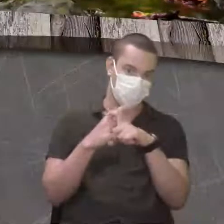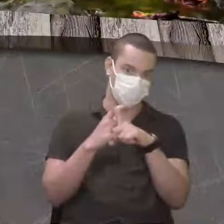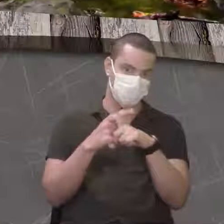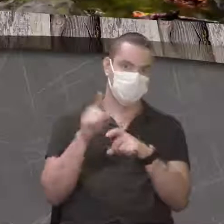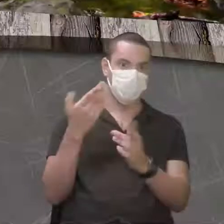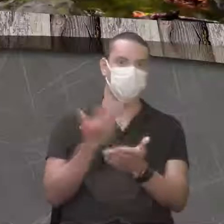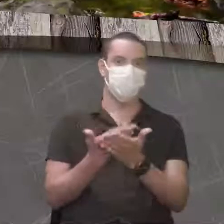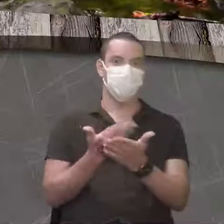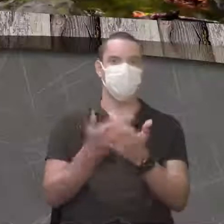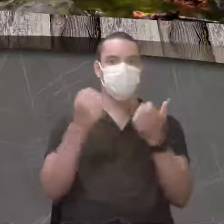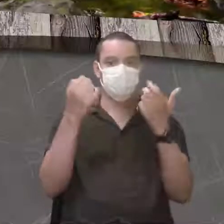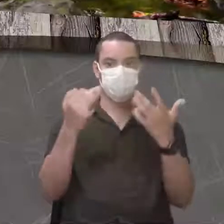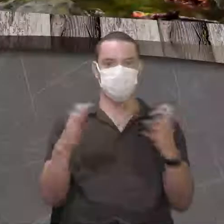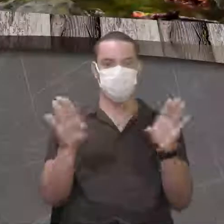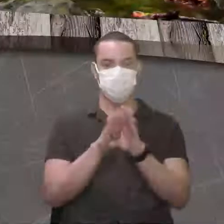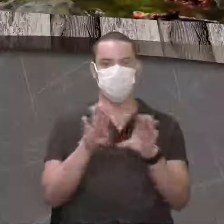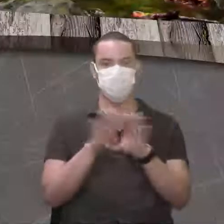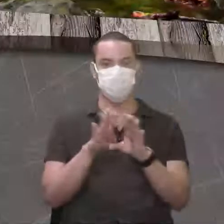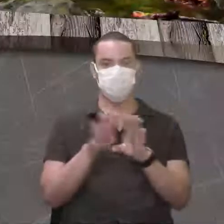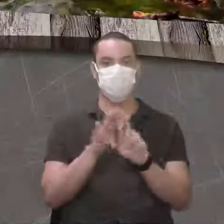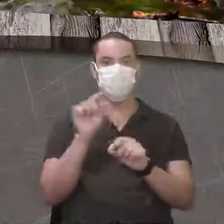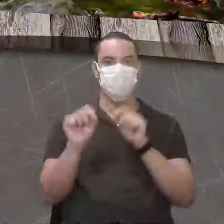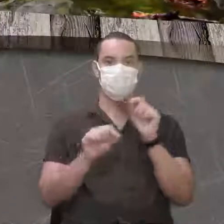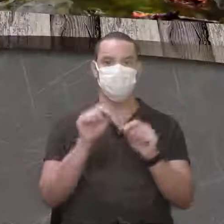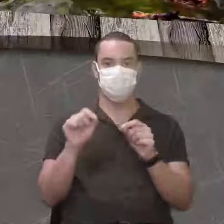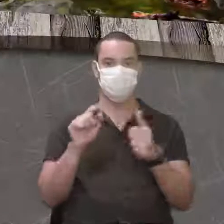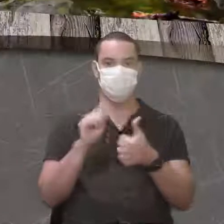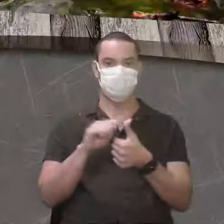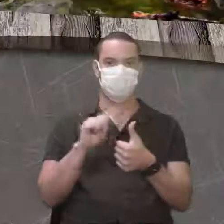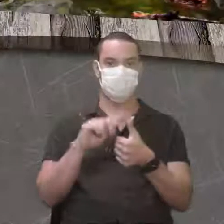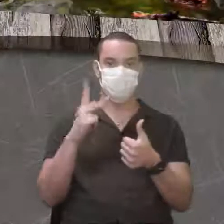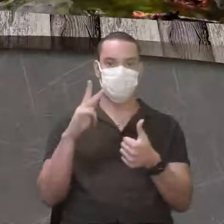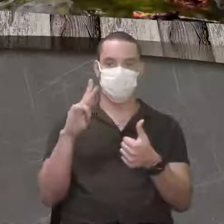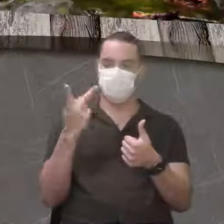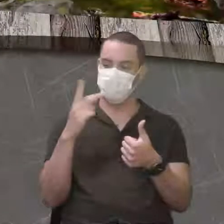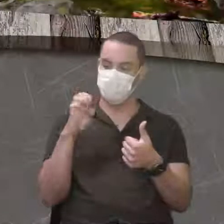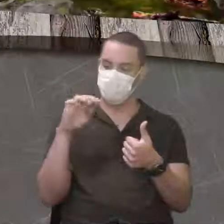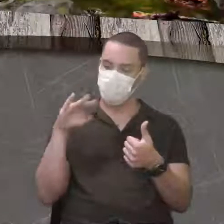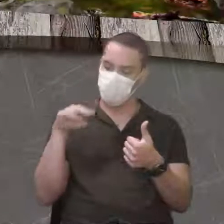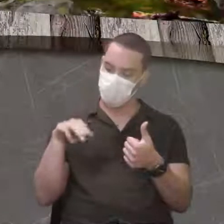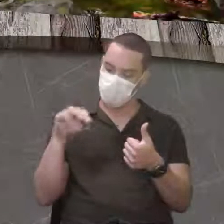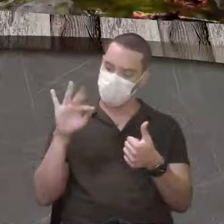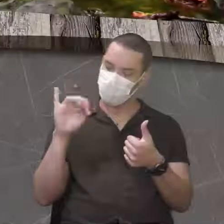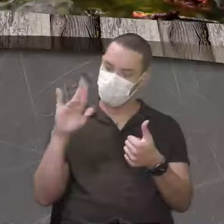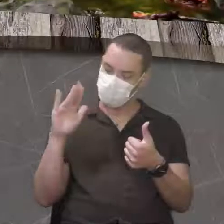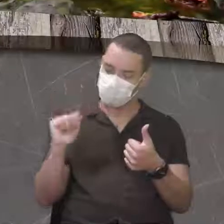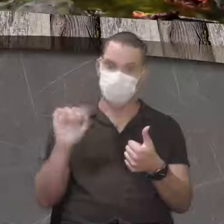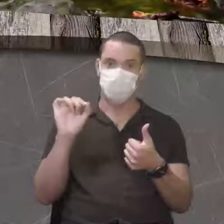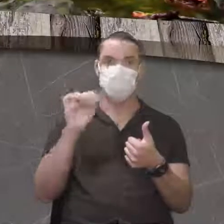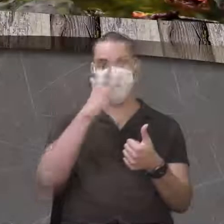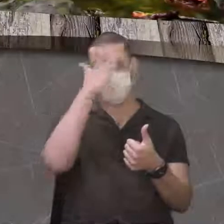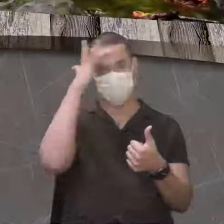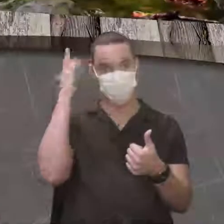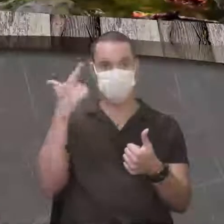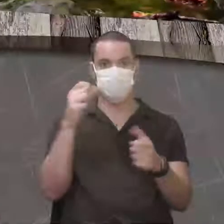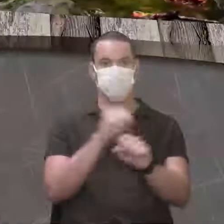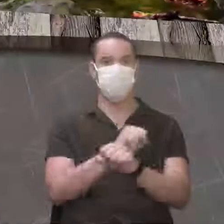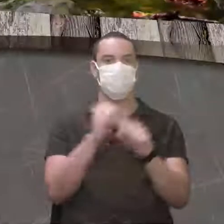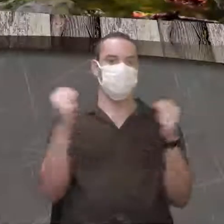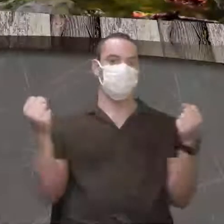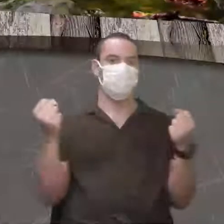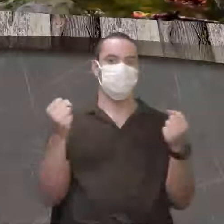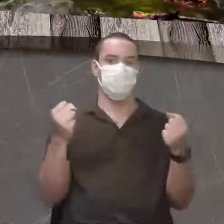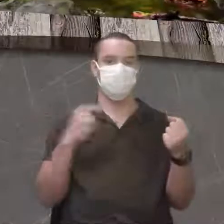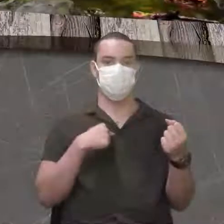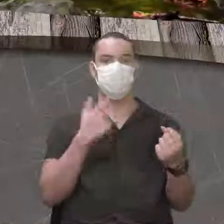E aí, nessa aula, a gente falou da síndrome da hemofilia, né? Que quando o indivíduo, ele não tem a capacidade